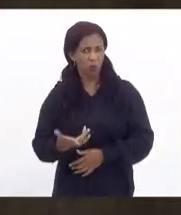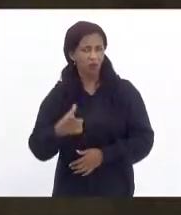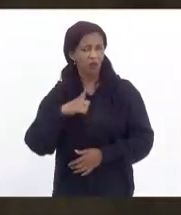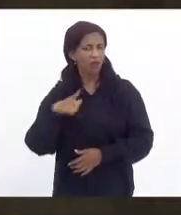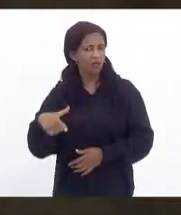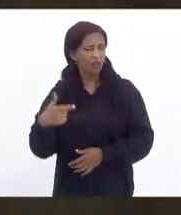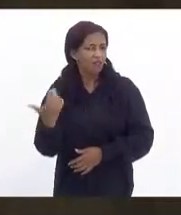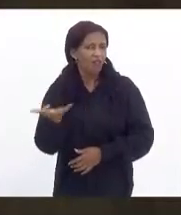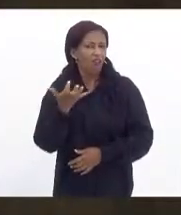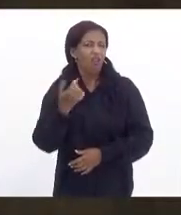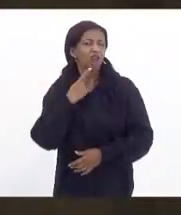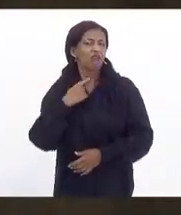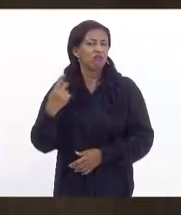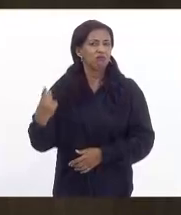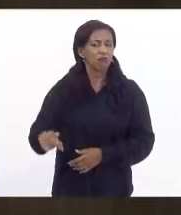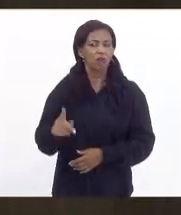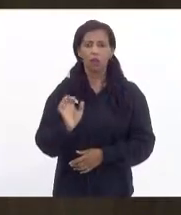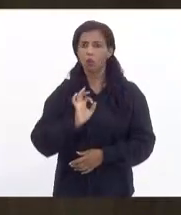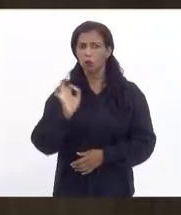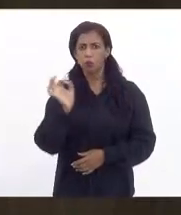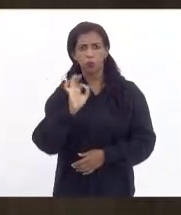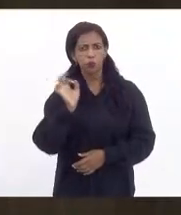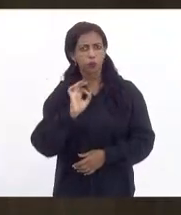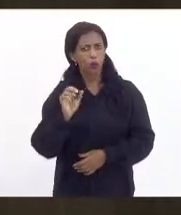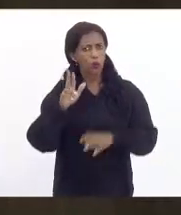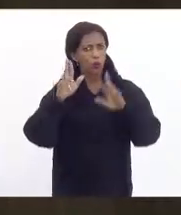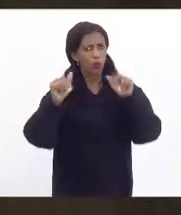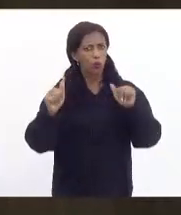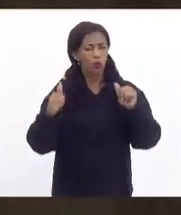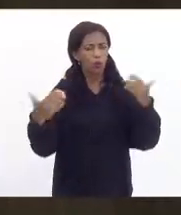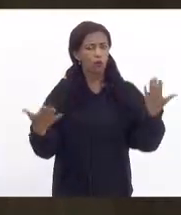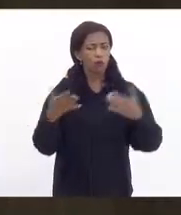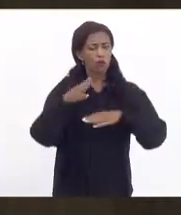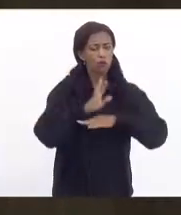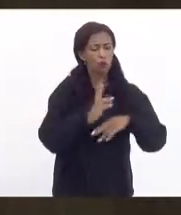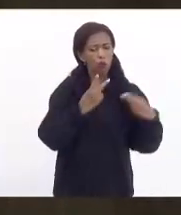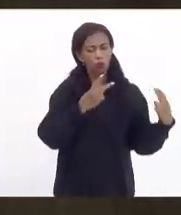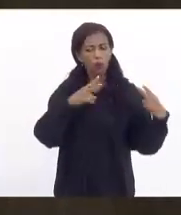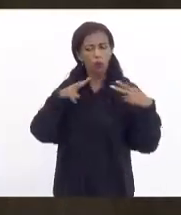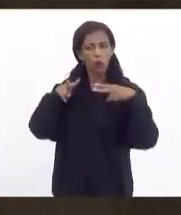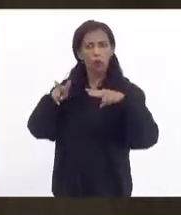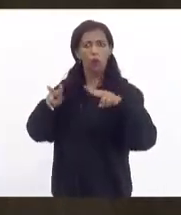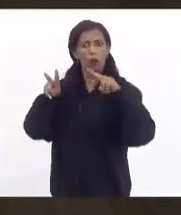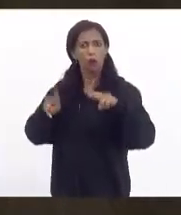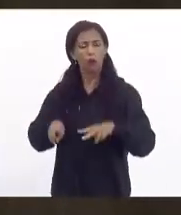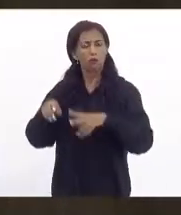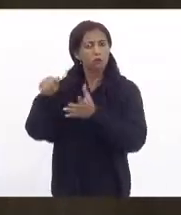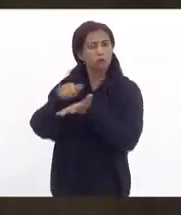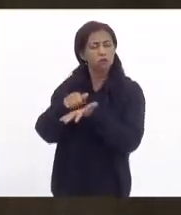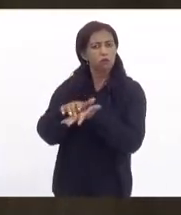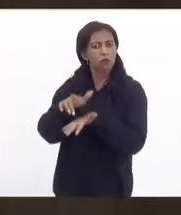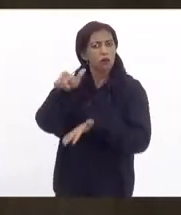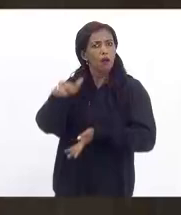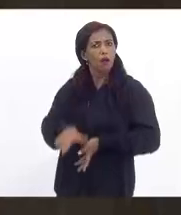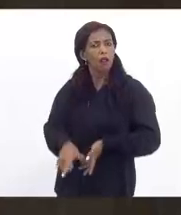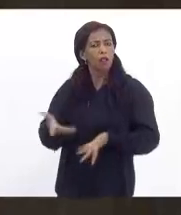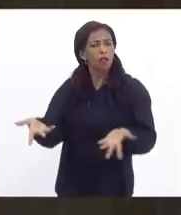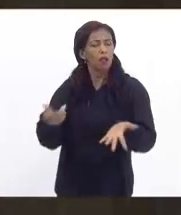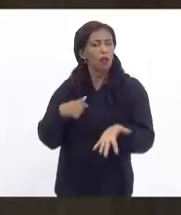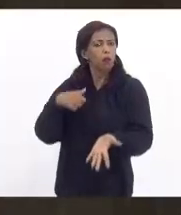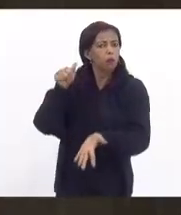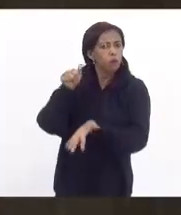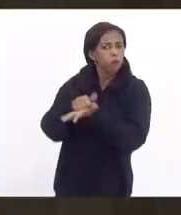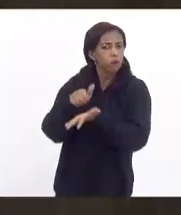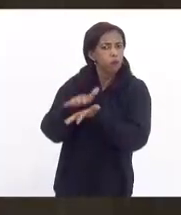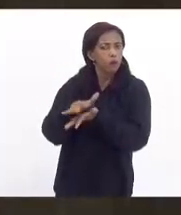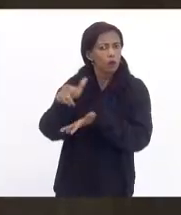ali porque quis de maneira nenhuma enquanto o estado não olhar para essa violação não apenas na perspectiva de punição